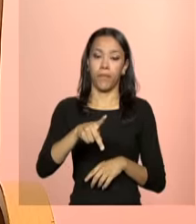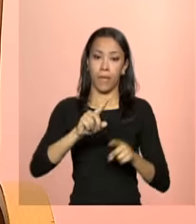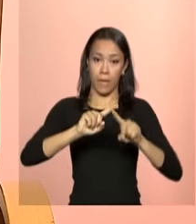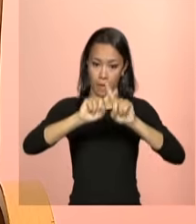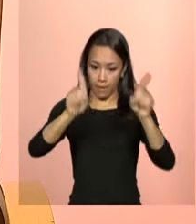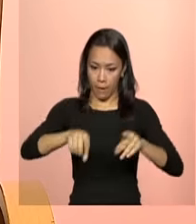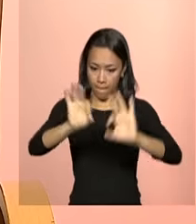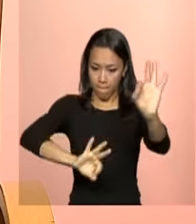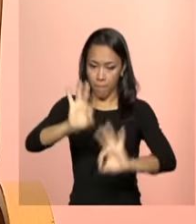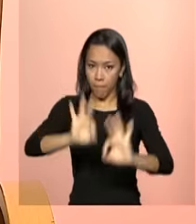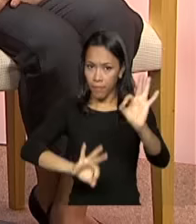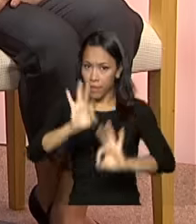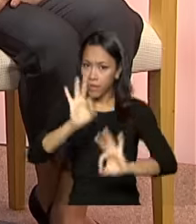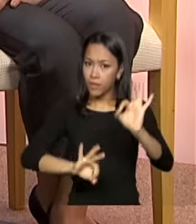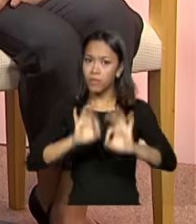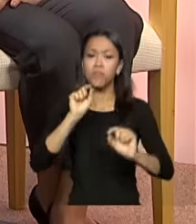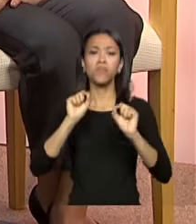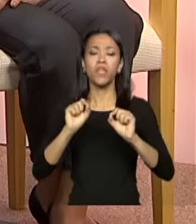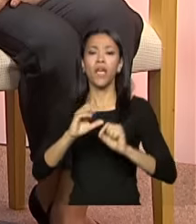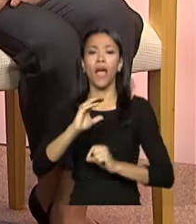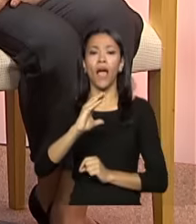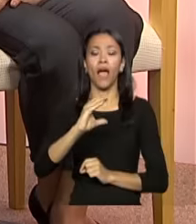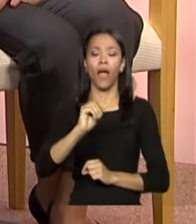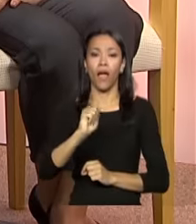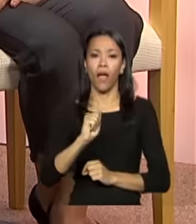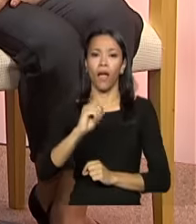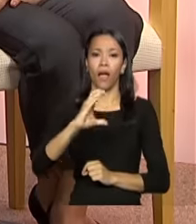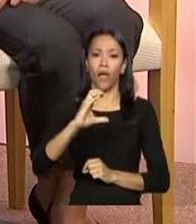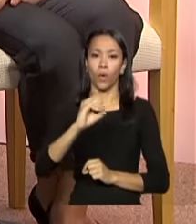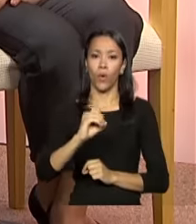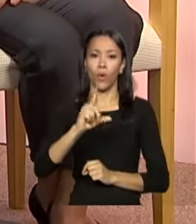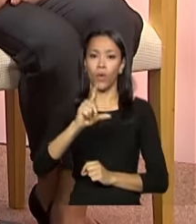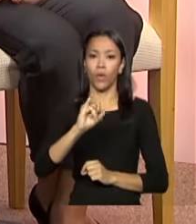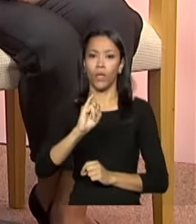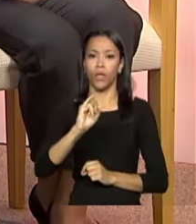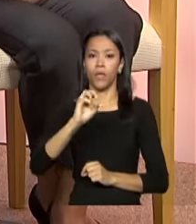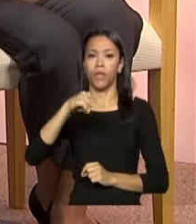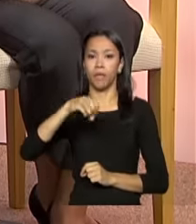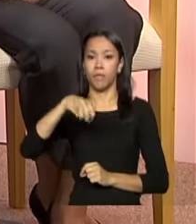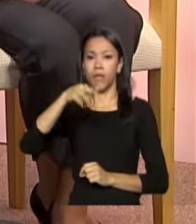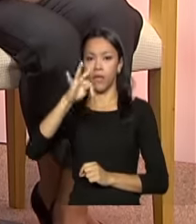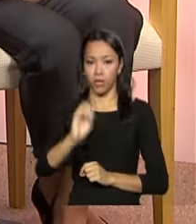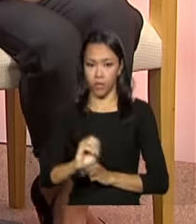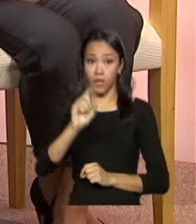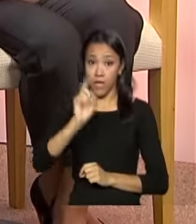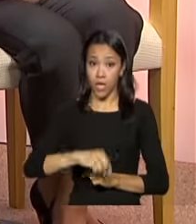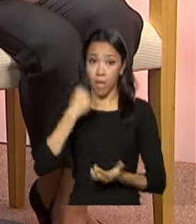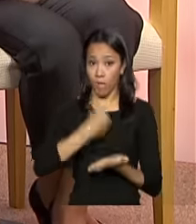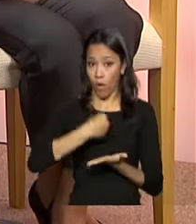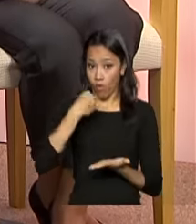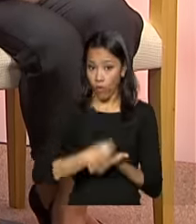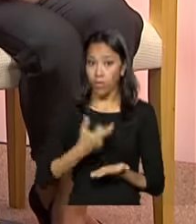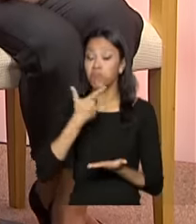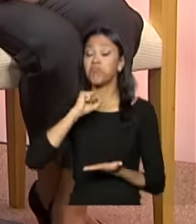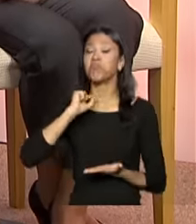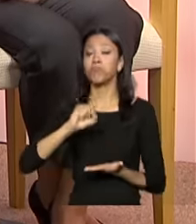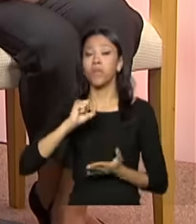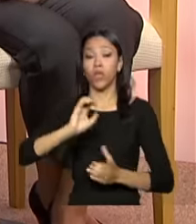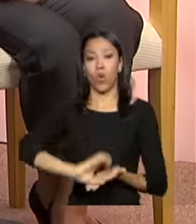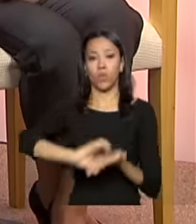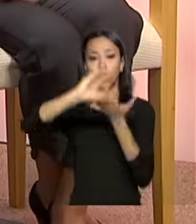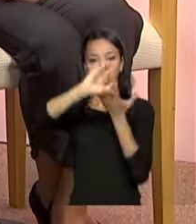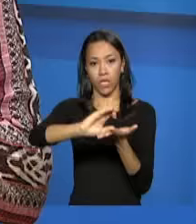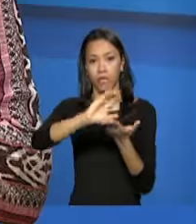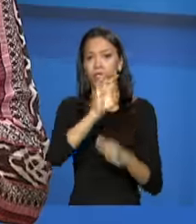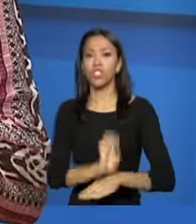elaboram seus planos de acolhimento. E é no plano de acolhimento, aprovado pelos conselhos municipais de assistência social e pelos conselhos